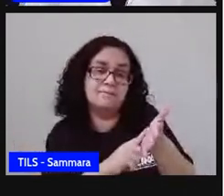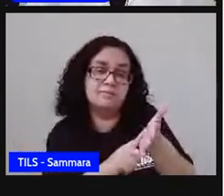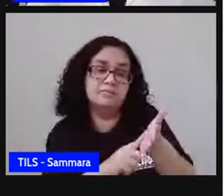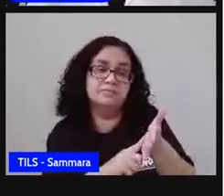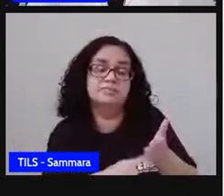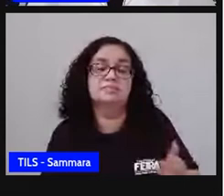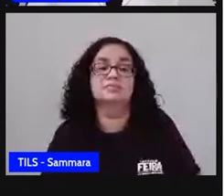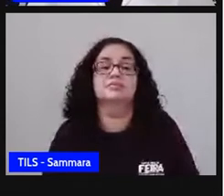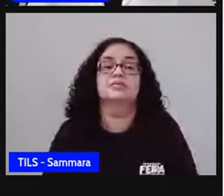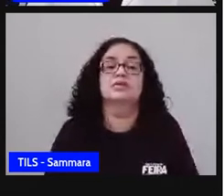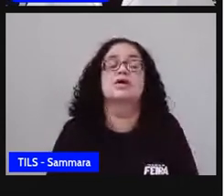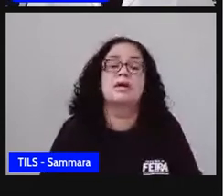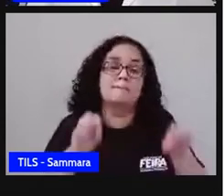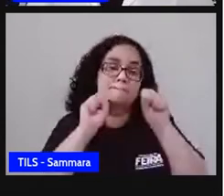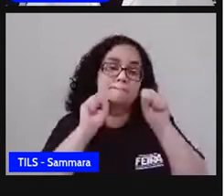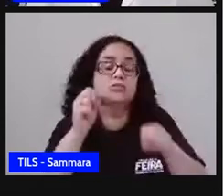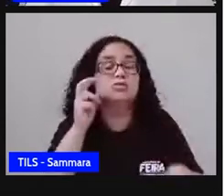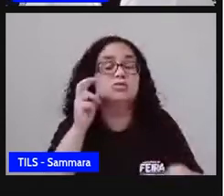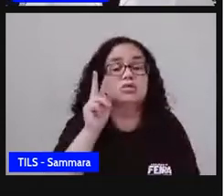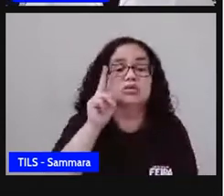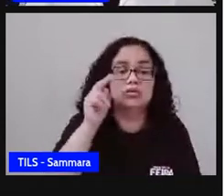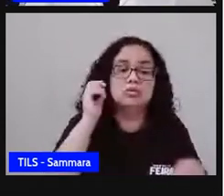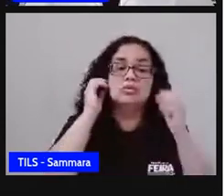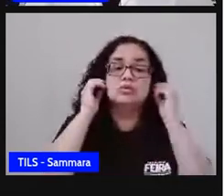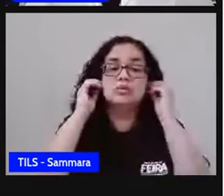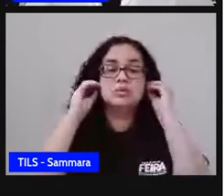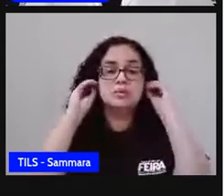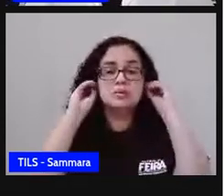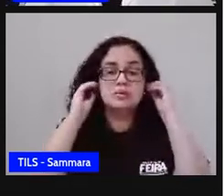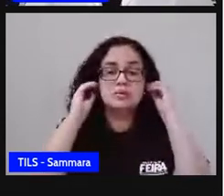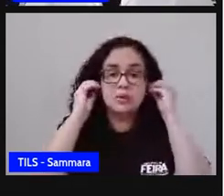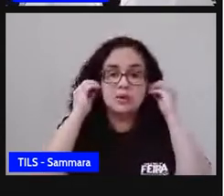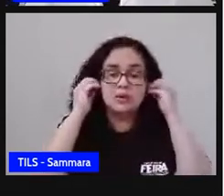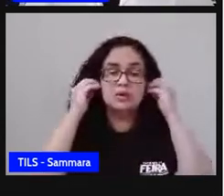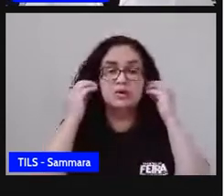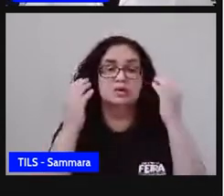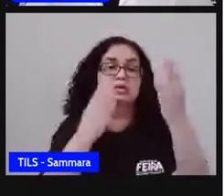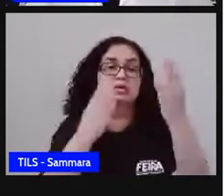Né? E aí a gente pode ir olhando, analisando,